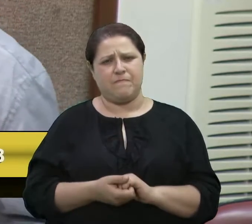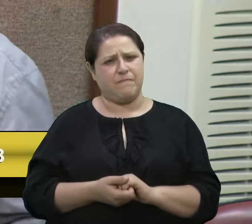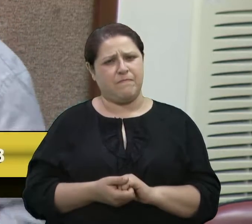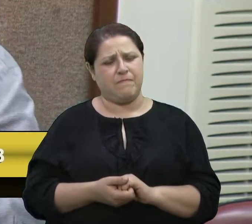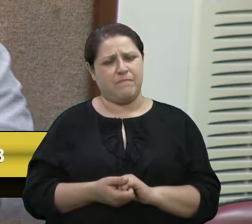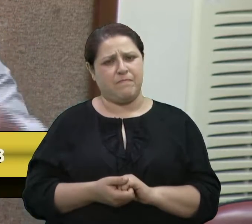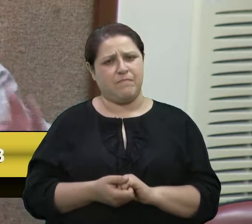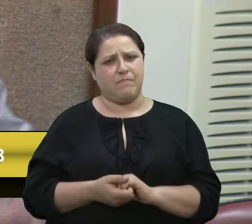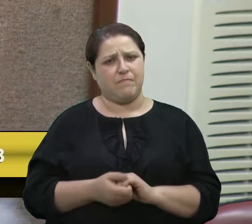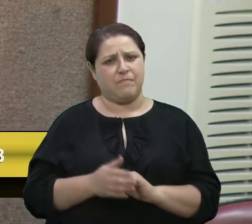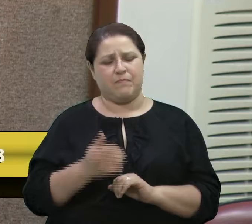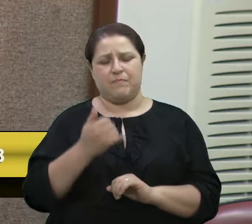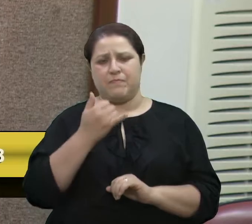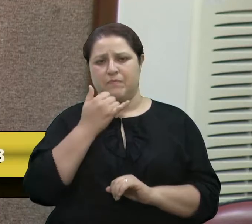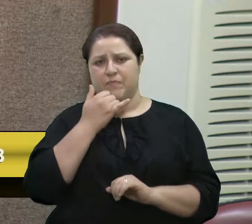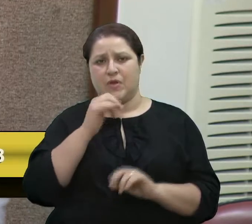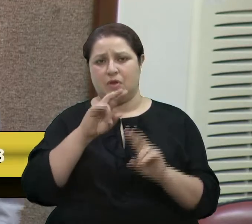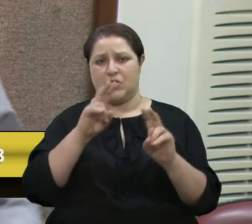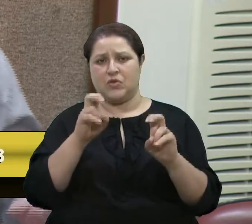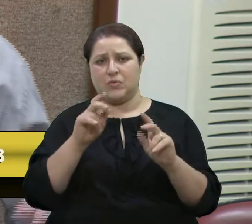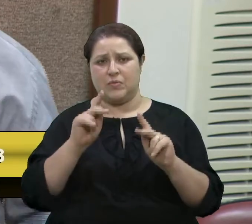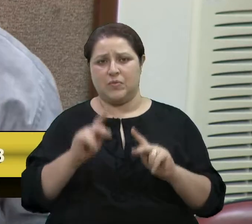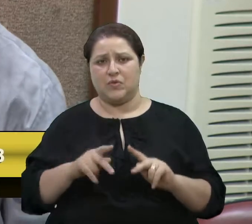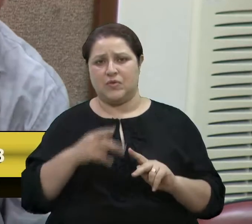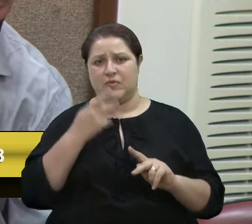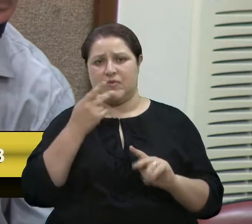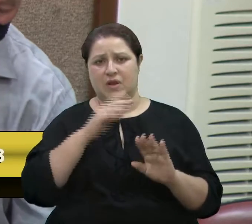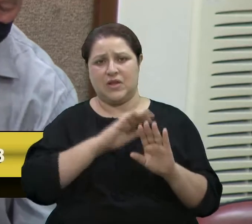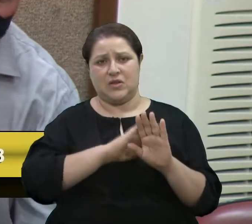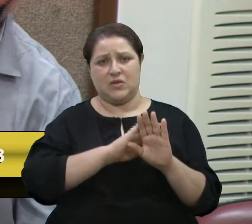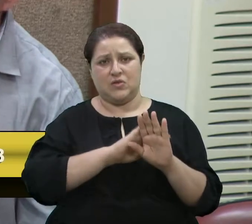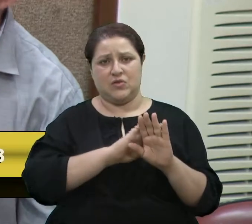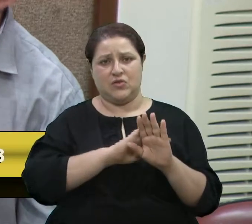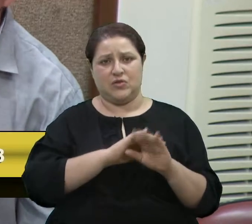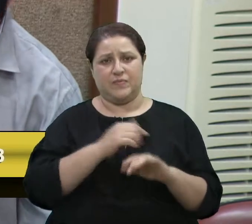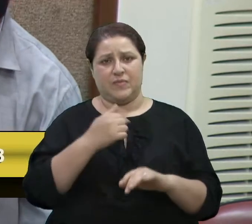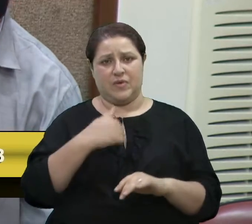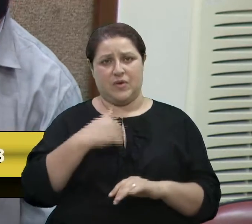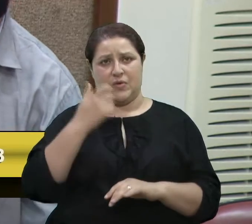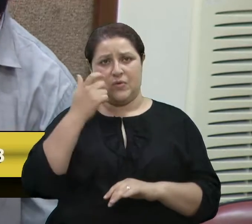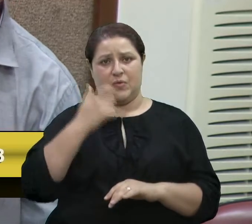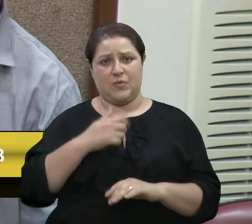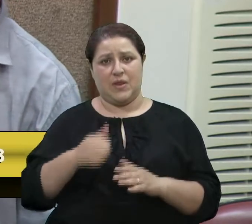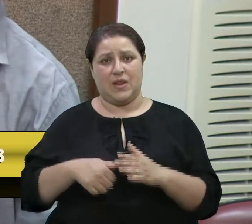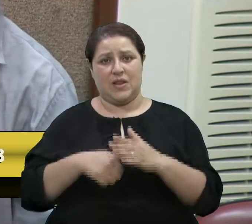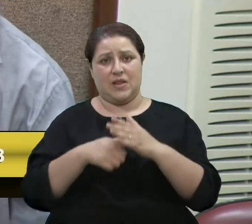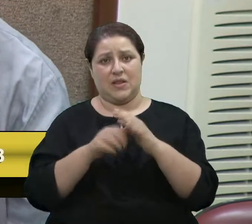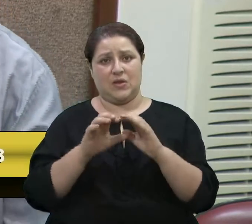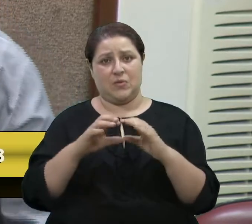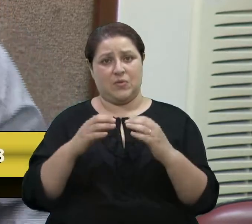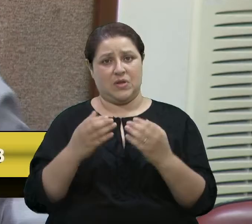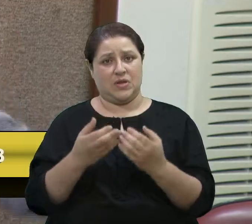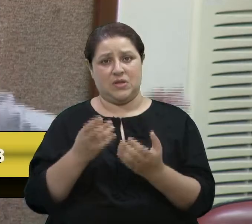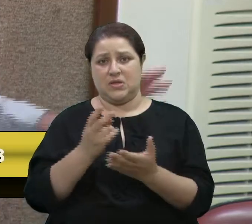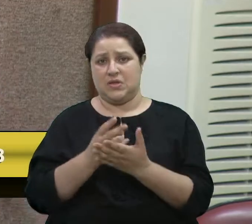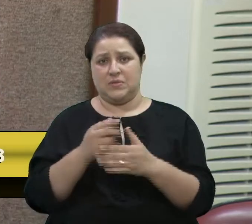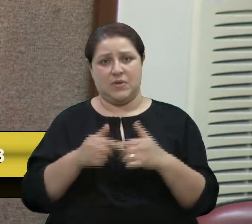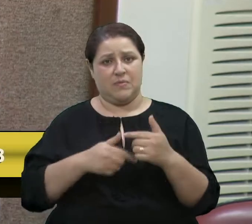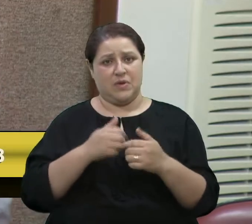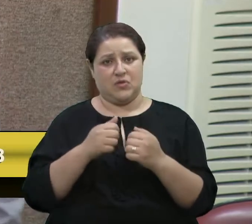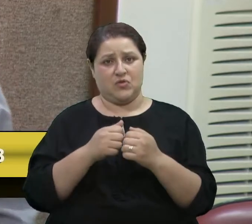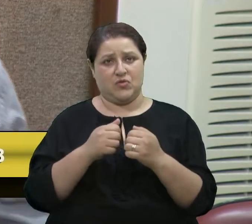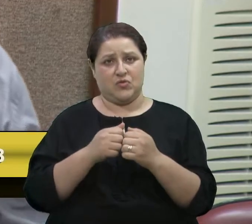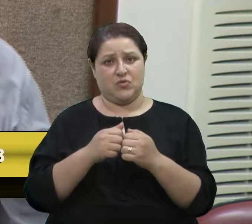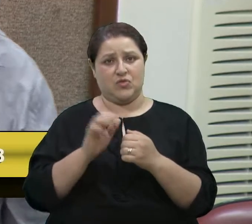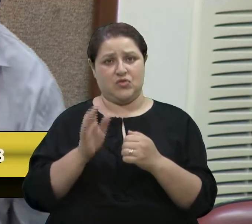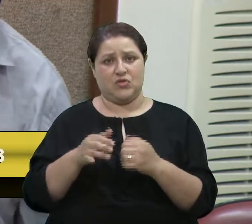a questão de a gente falar de ideologia, né? Eu sou um líder comunitário, sou comunitarista, mas o que o vereador me